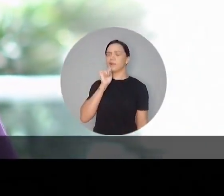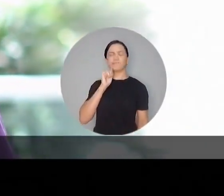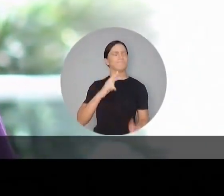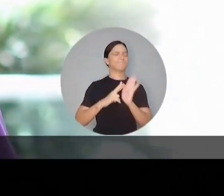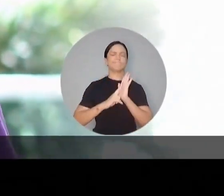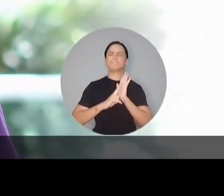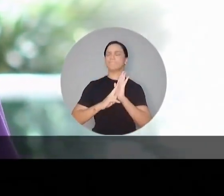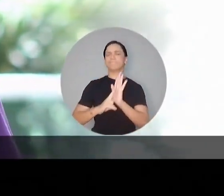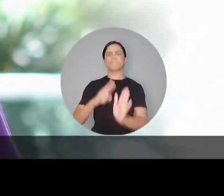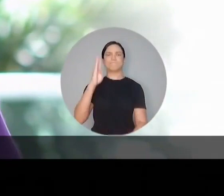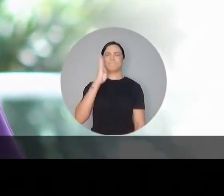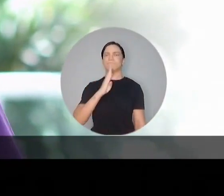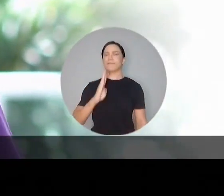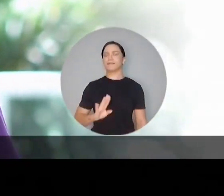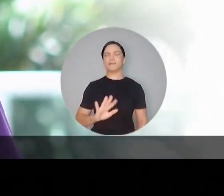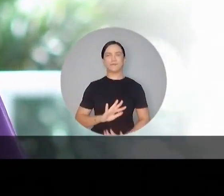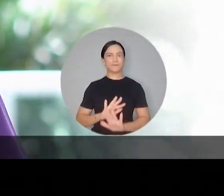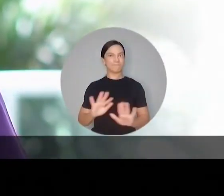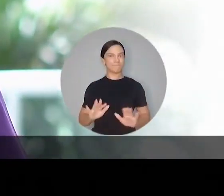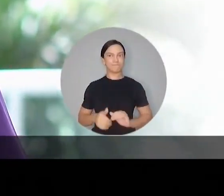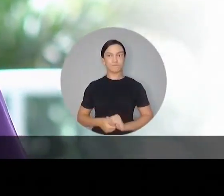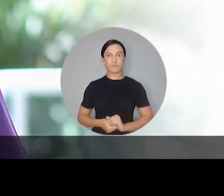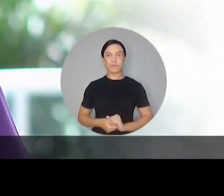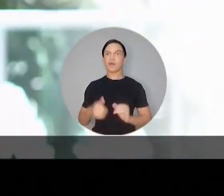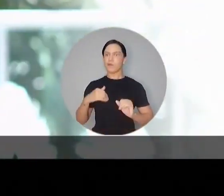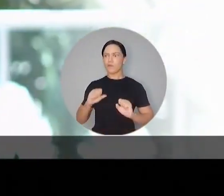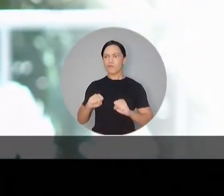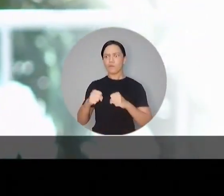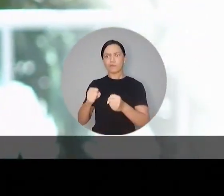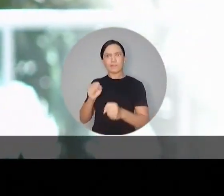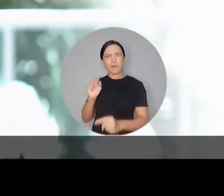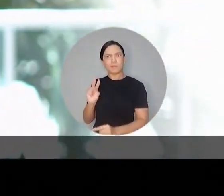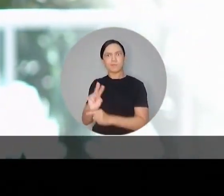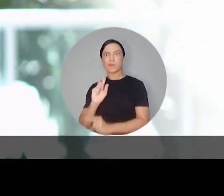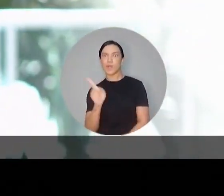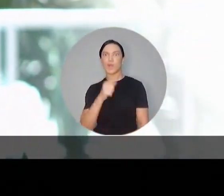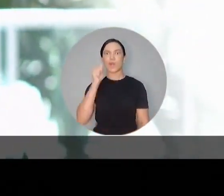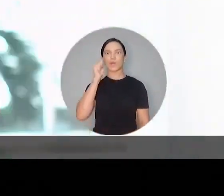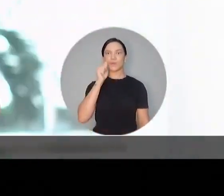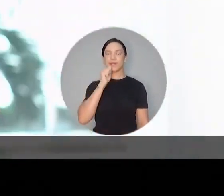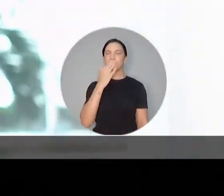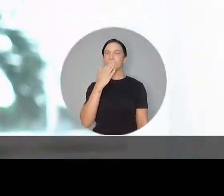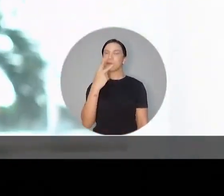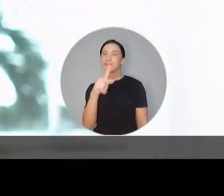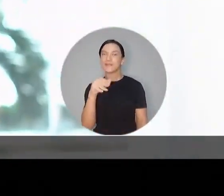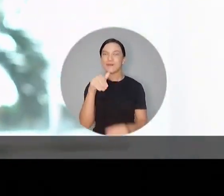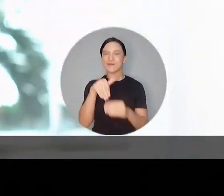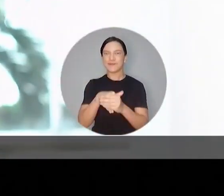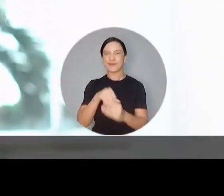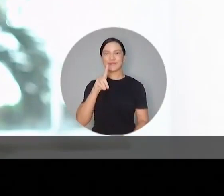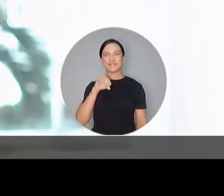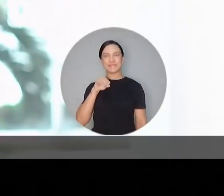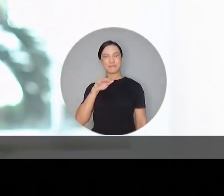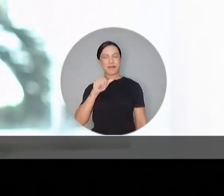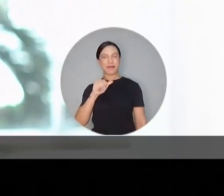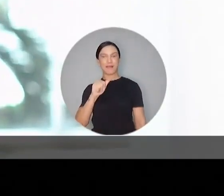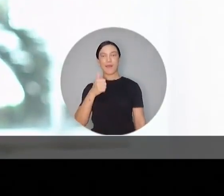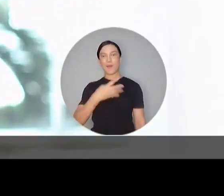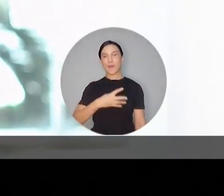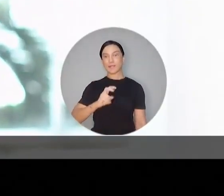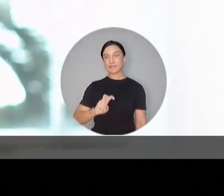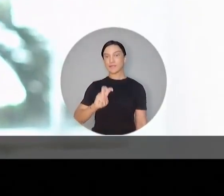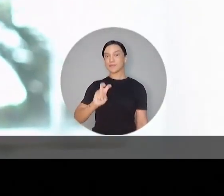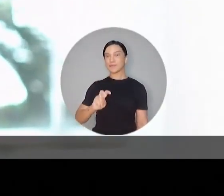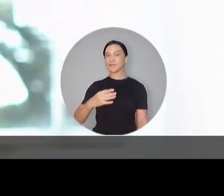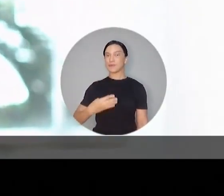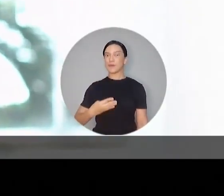de mulheres. Isso não representa a realidade do nosso país. Vou lutar em defesa de nós, mulheres. Peço o voto, Dani Maia, 4,